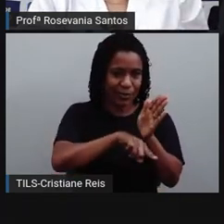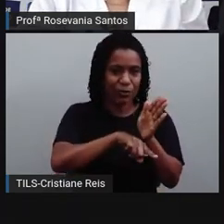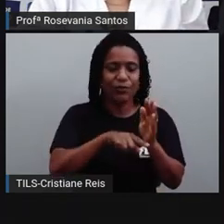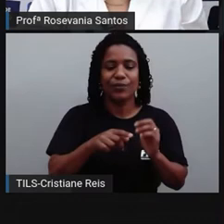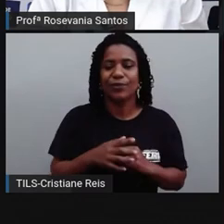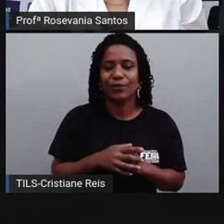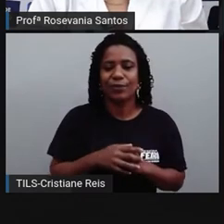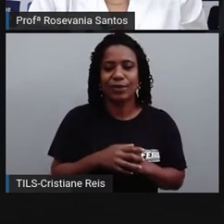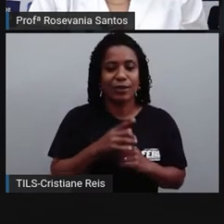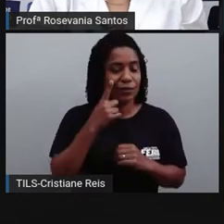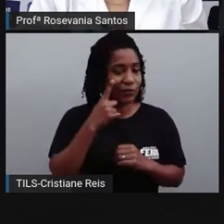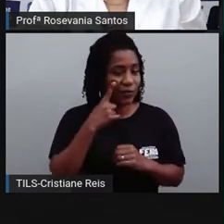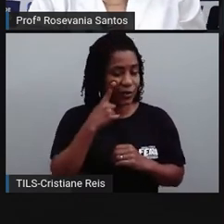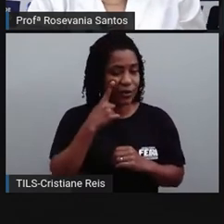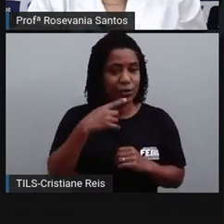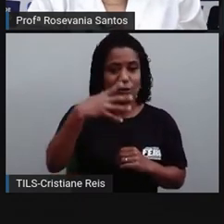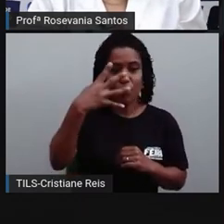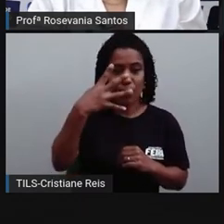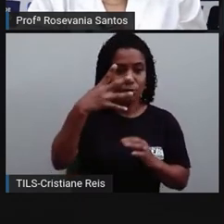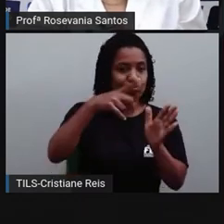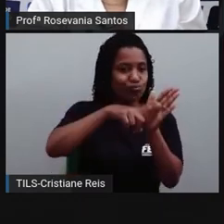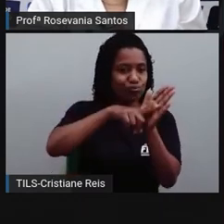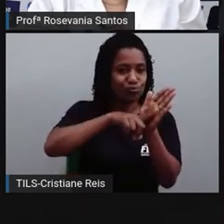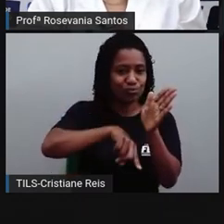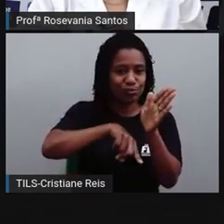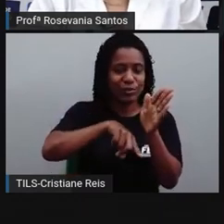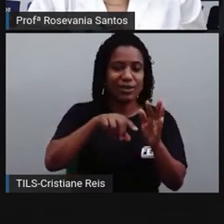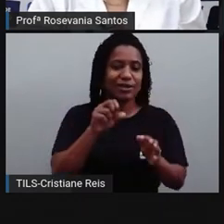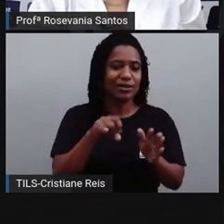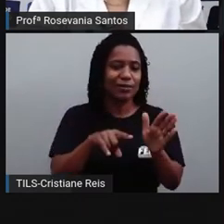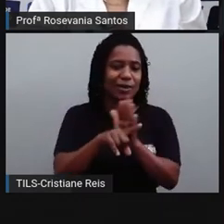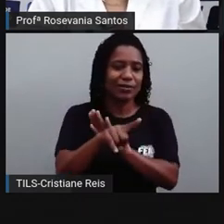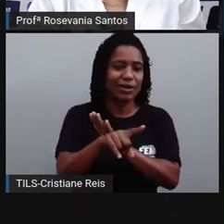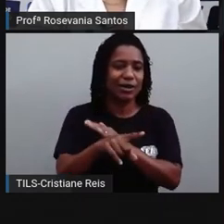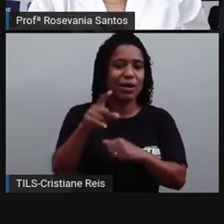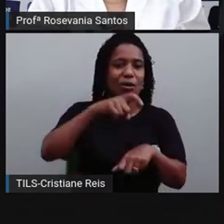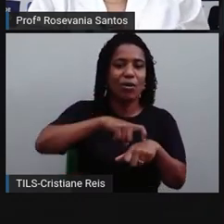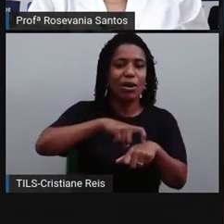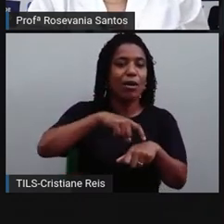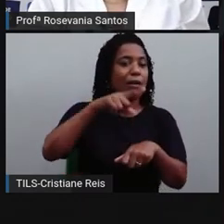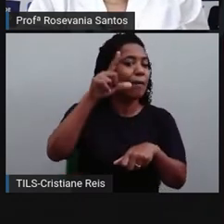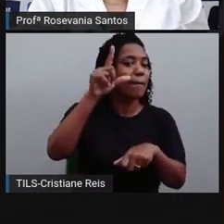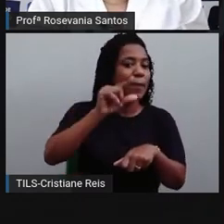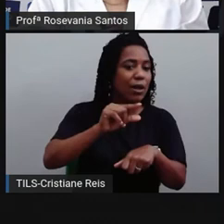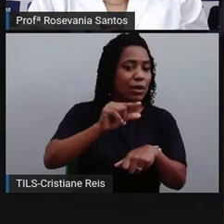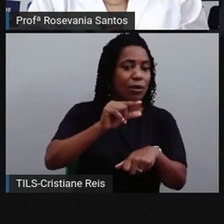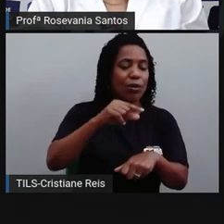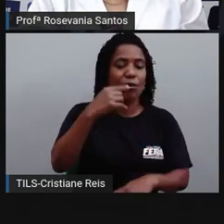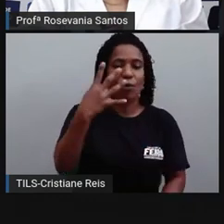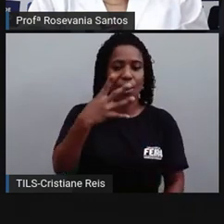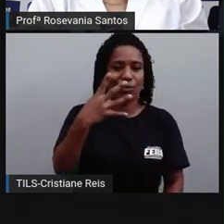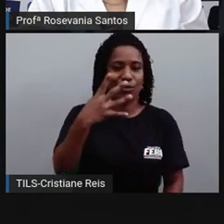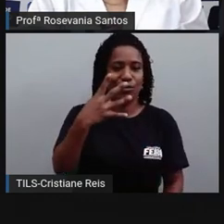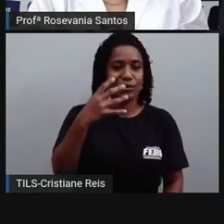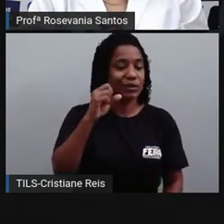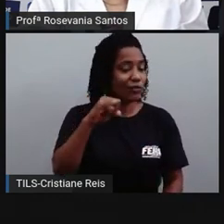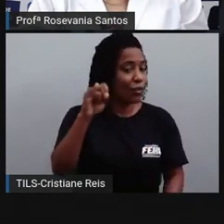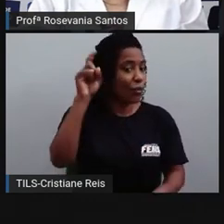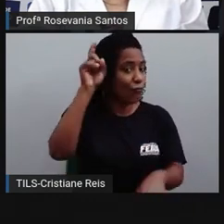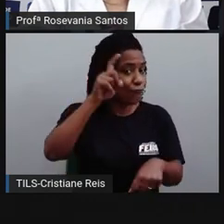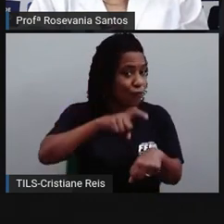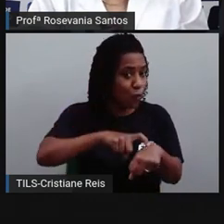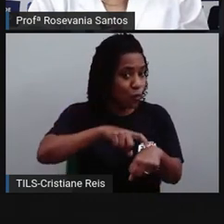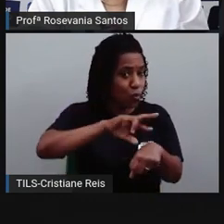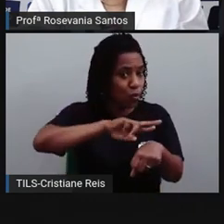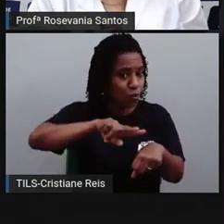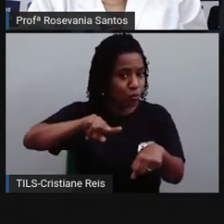horas, 4 horas a menos. Se eu perguntar o fuso, 4 fusos a menos. Então, vai depender da pergunta. Se a pergunta